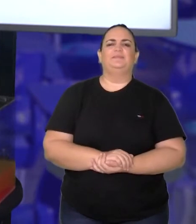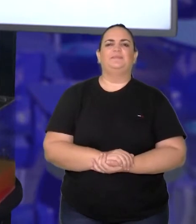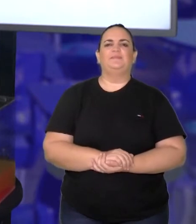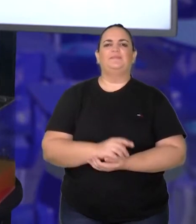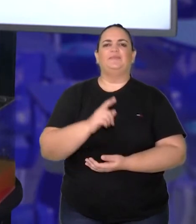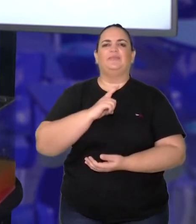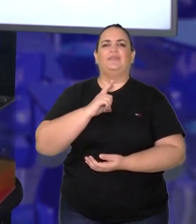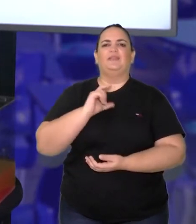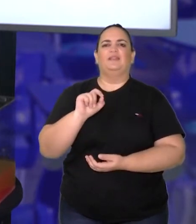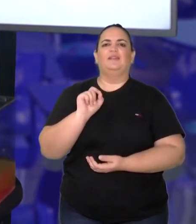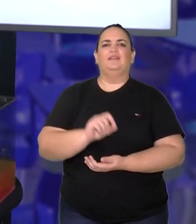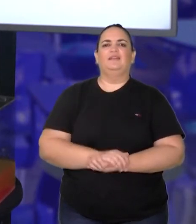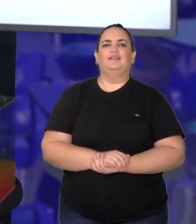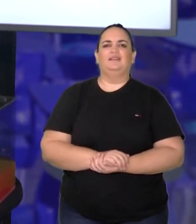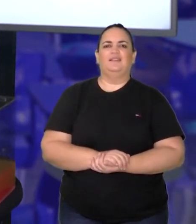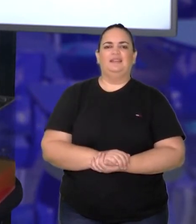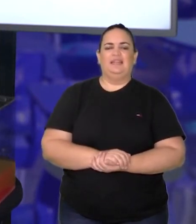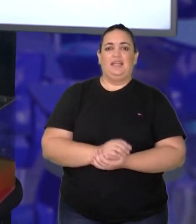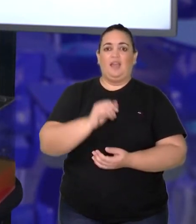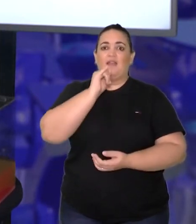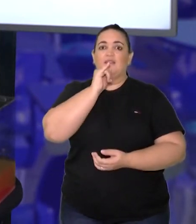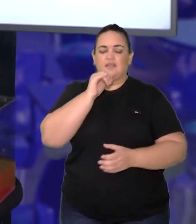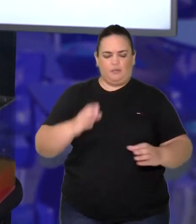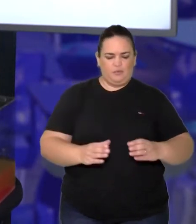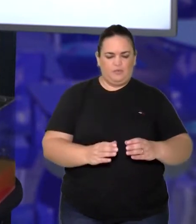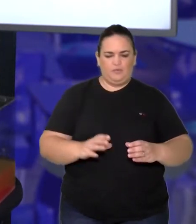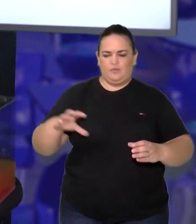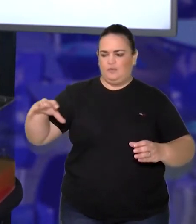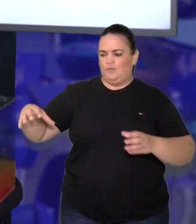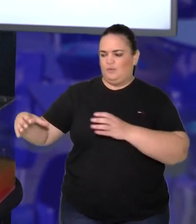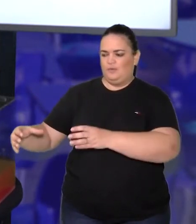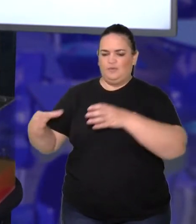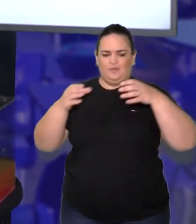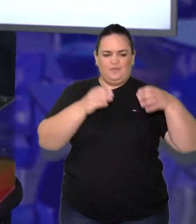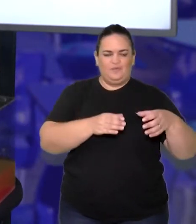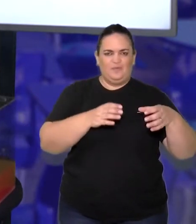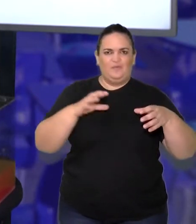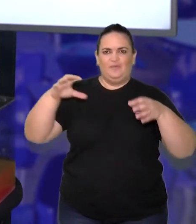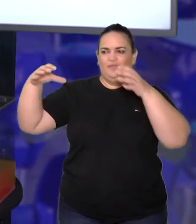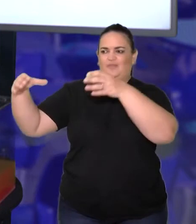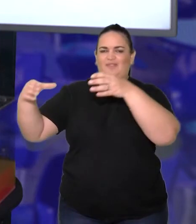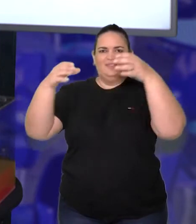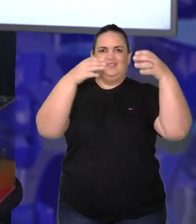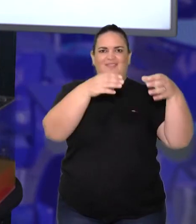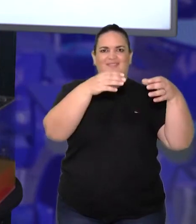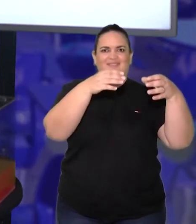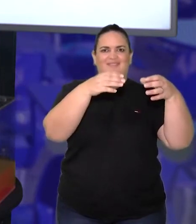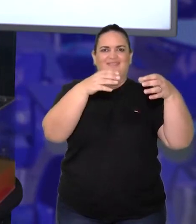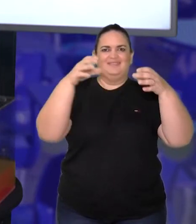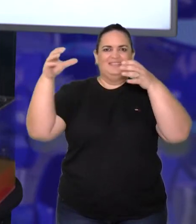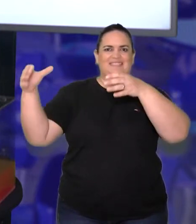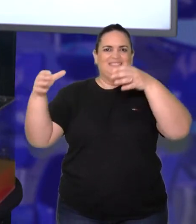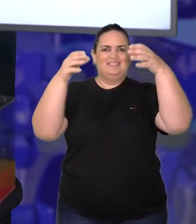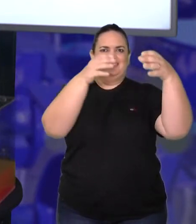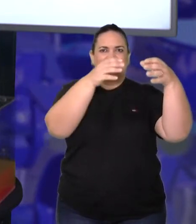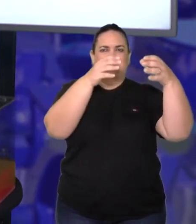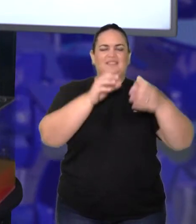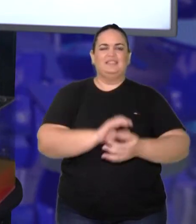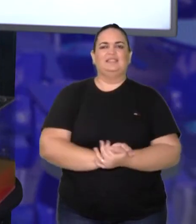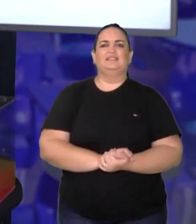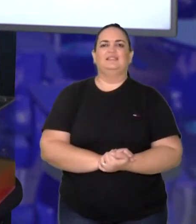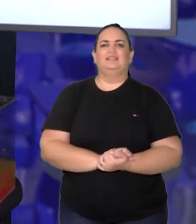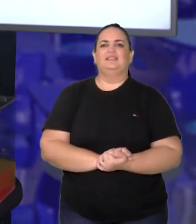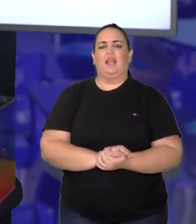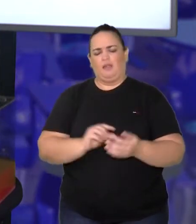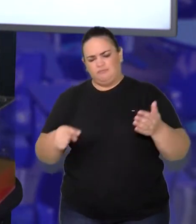a ideia de acrescentando alguns valores, utilizando o cubinho como medida, e assim, a